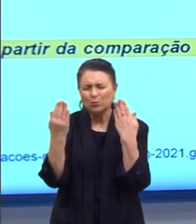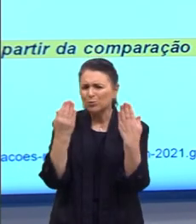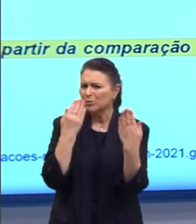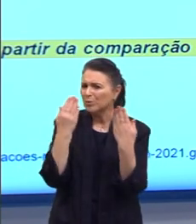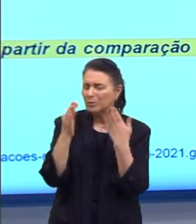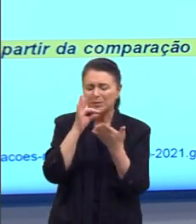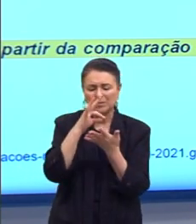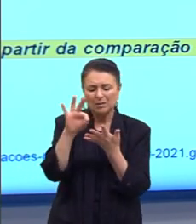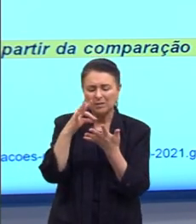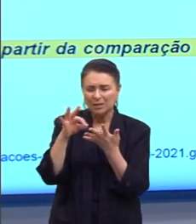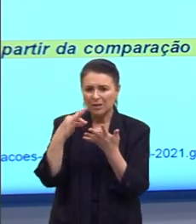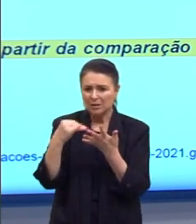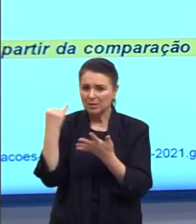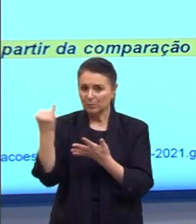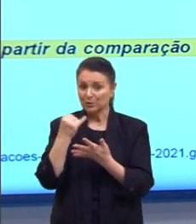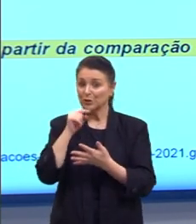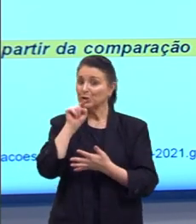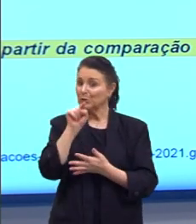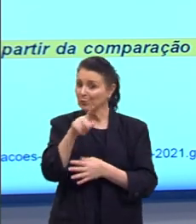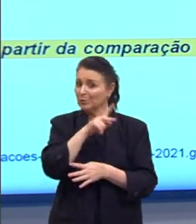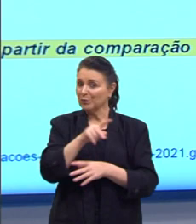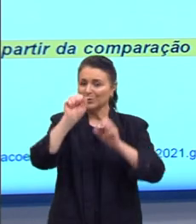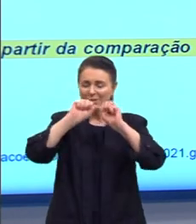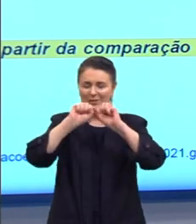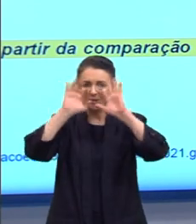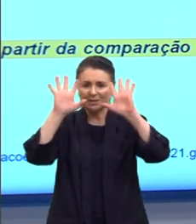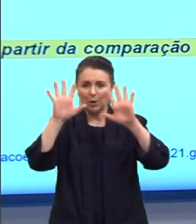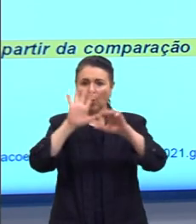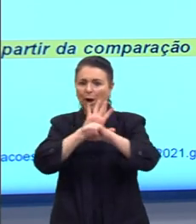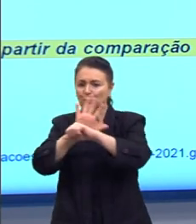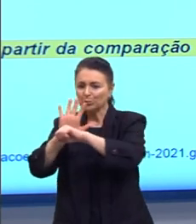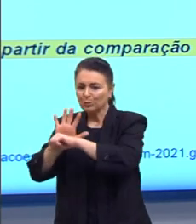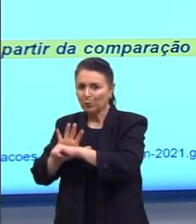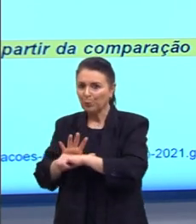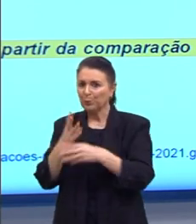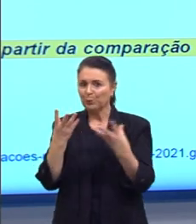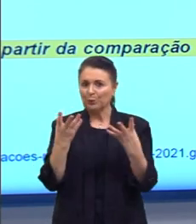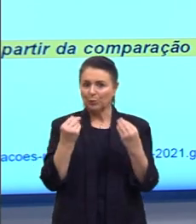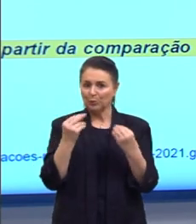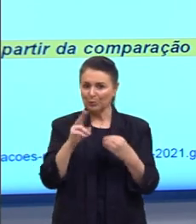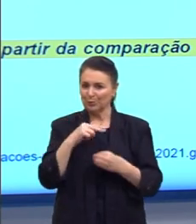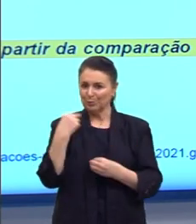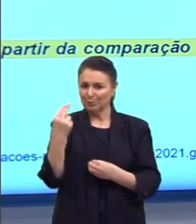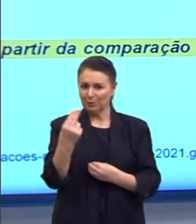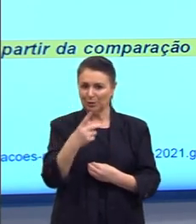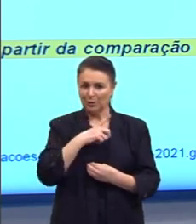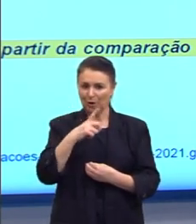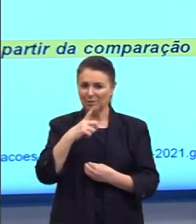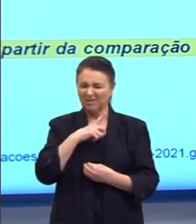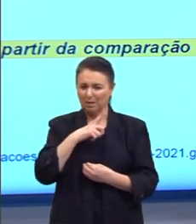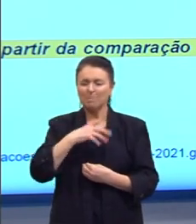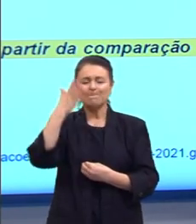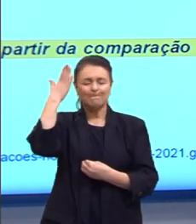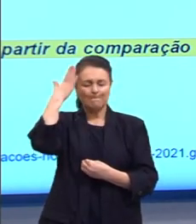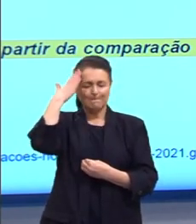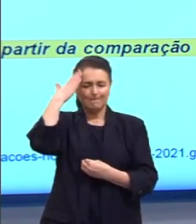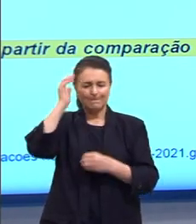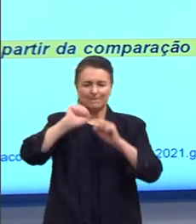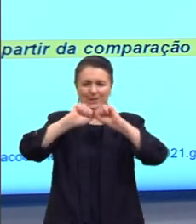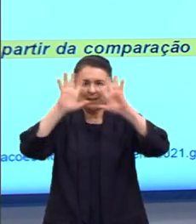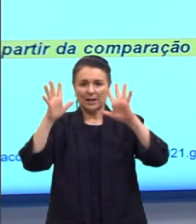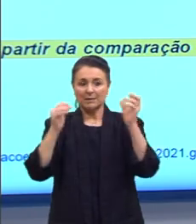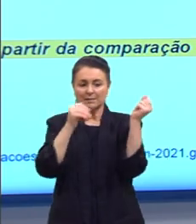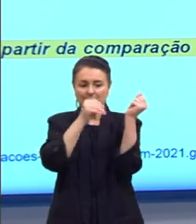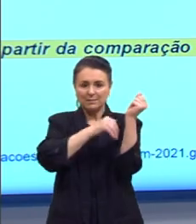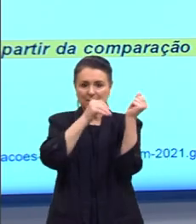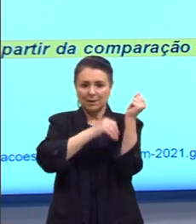a esses detalhezinhos. Eu acho que tu esclareceu bastante, nos ajudou muito para que todos nós fiquemos muito craques nesse segredo